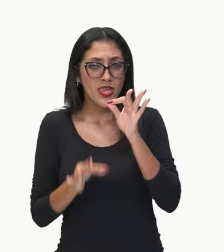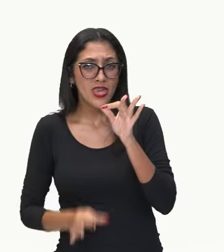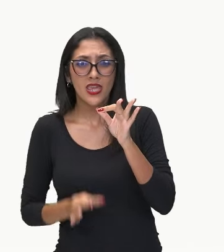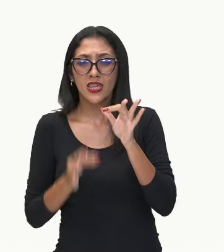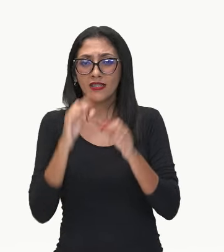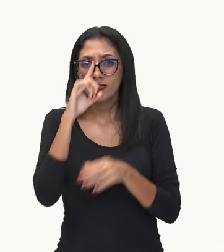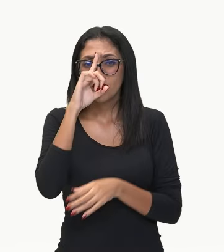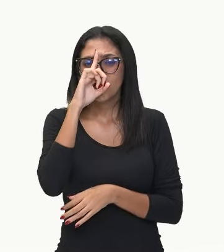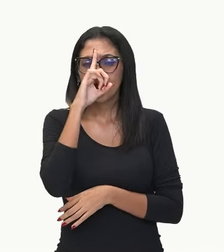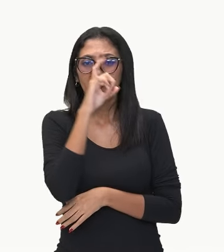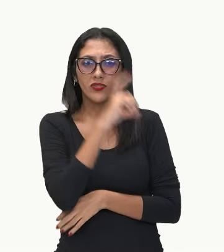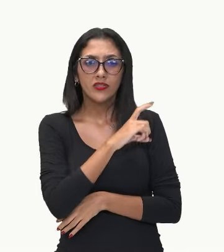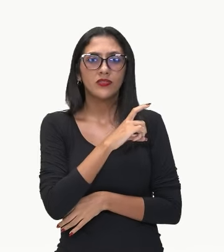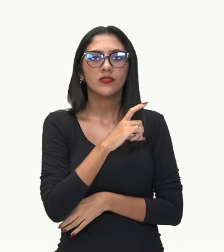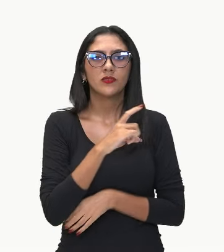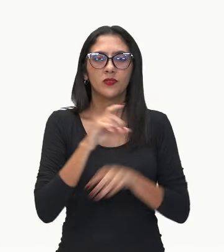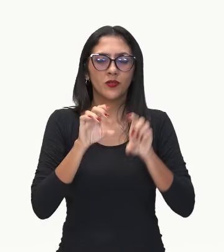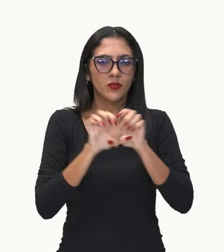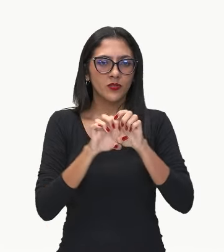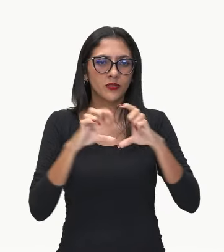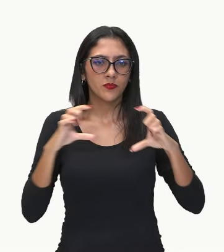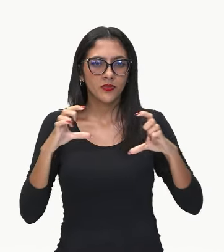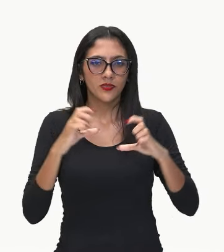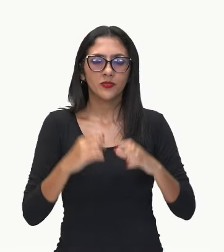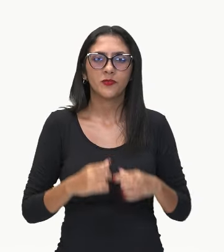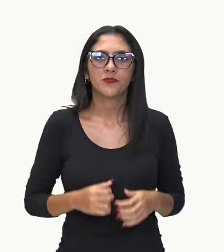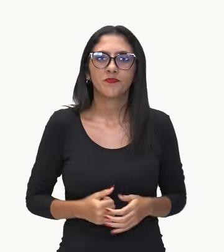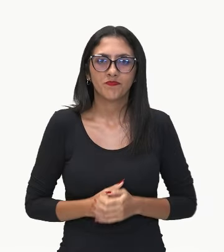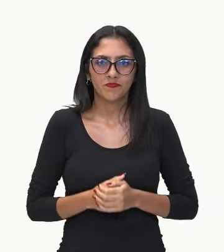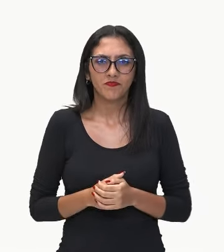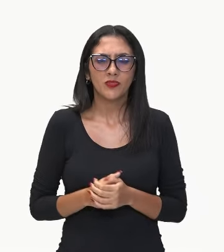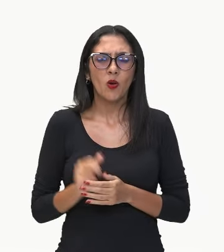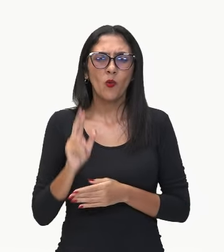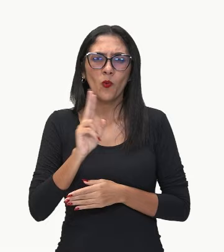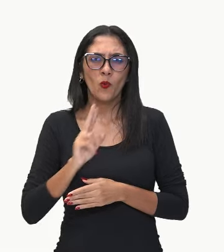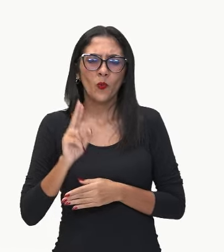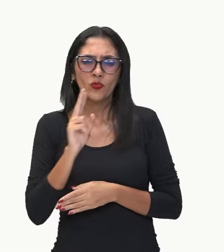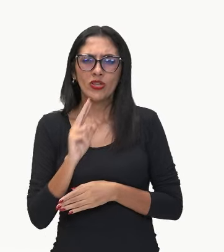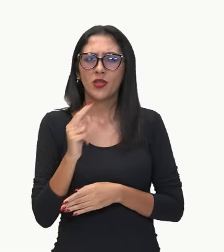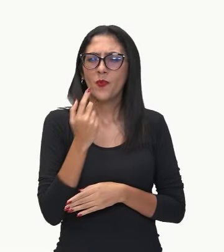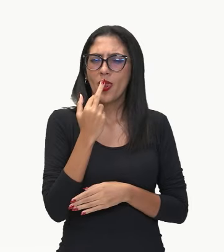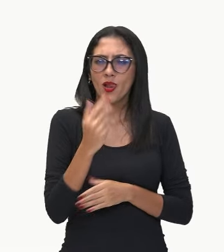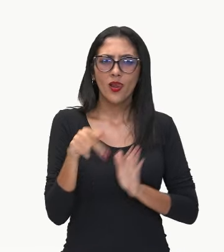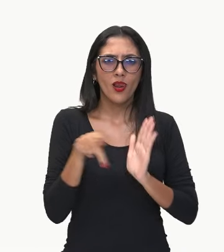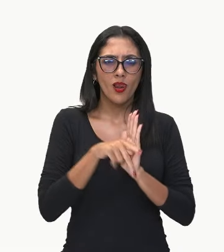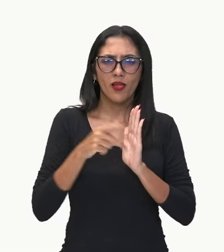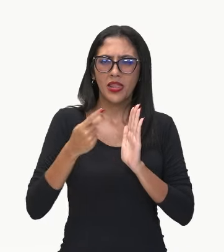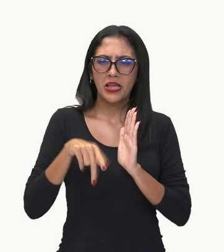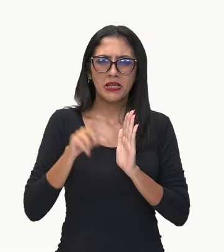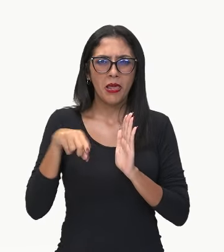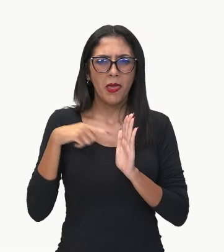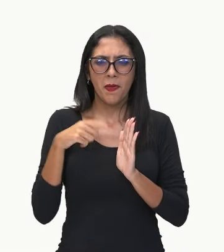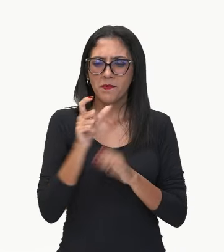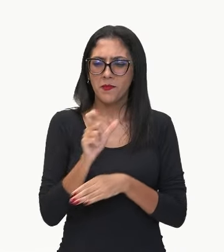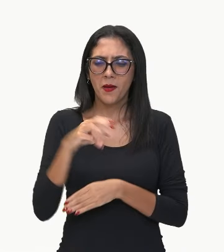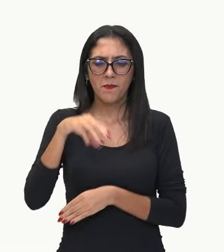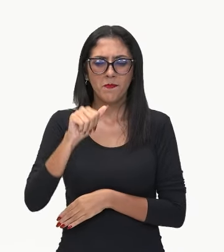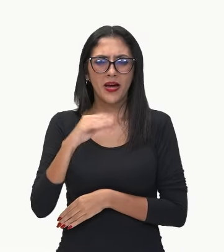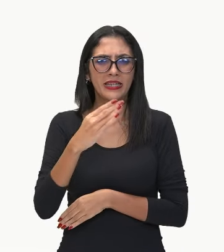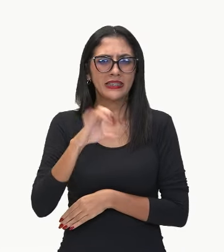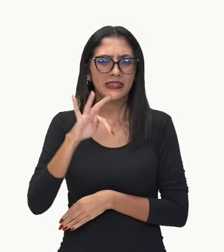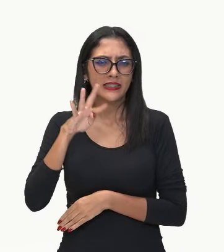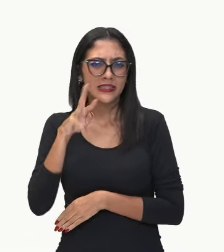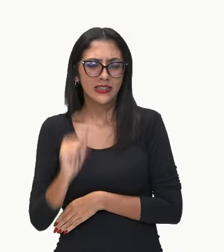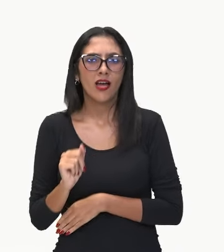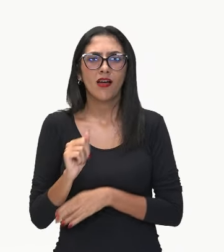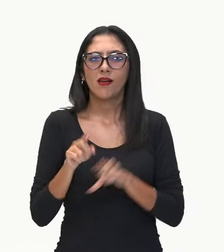Usando aqui uma expressão amazonense. É maceta essa expressão numérica. É. Mas não